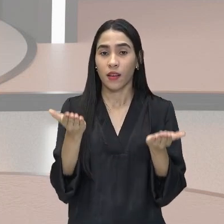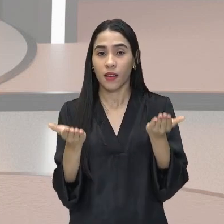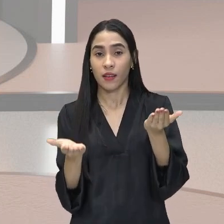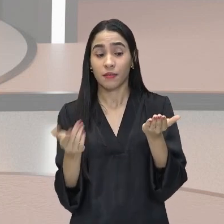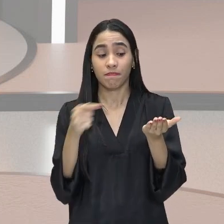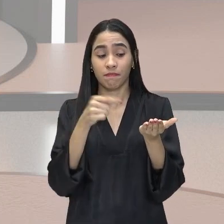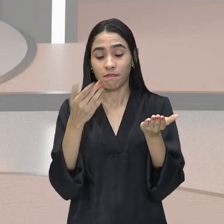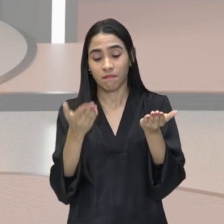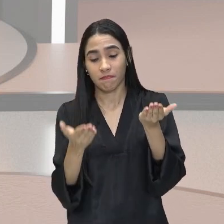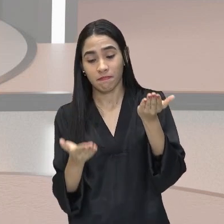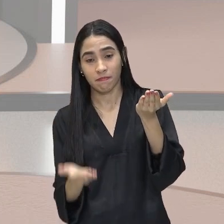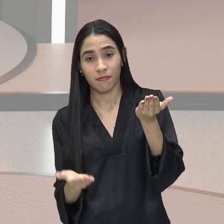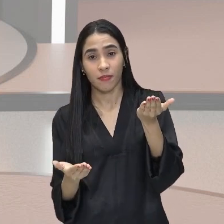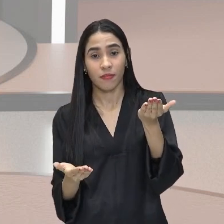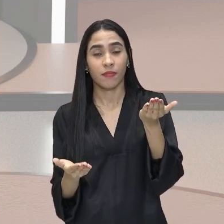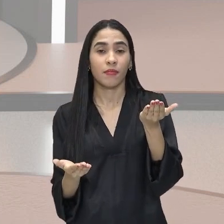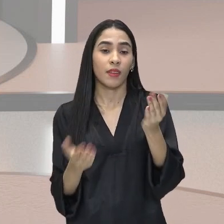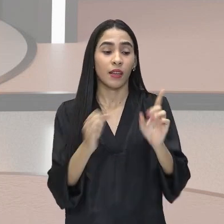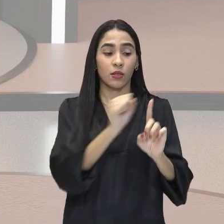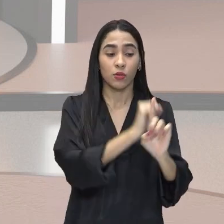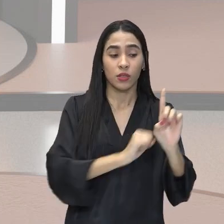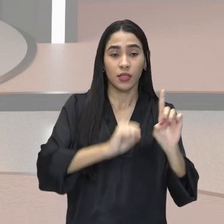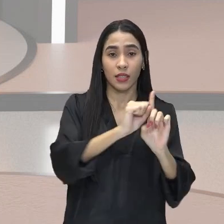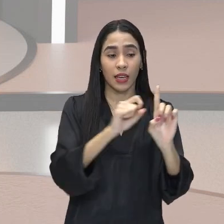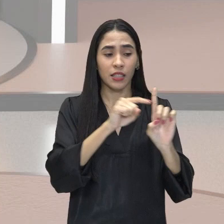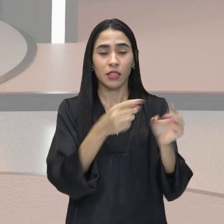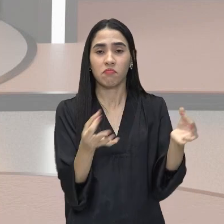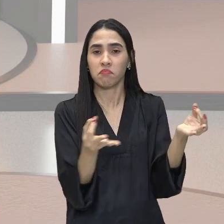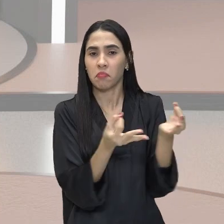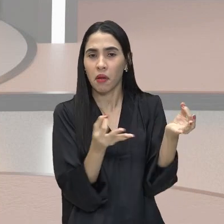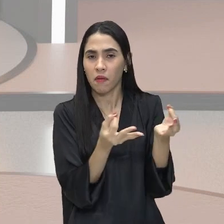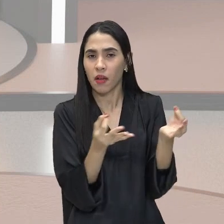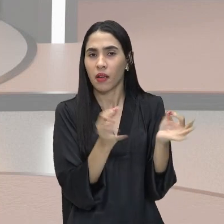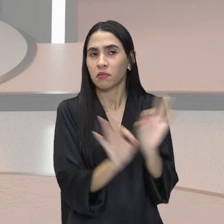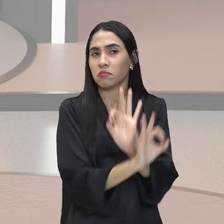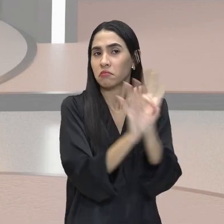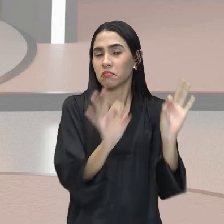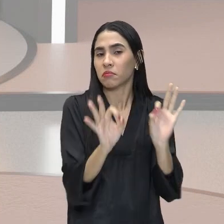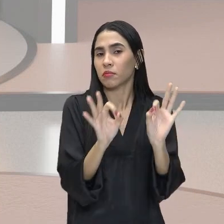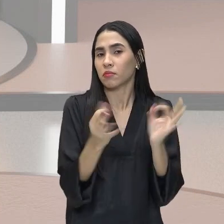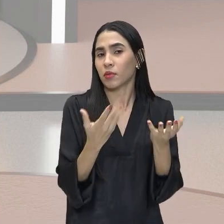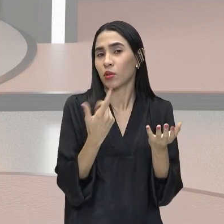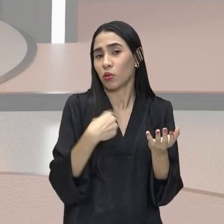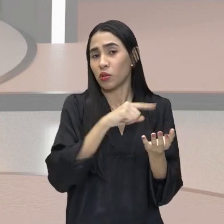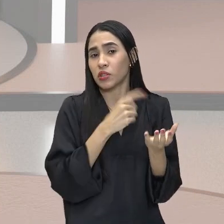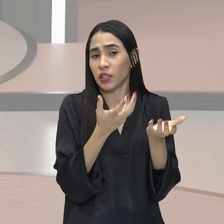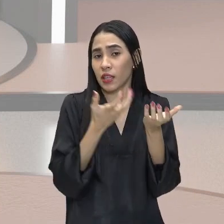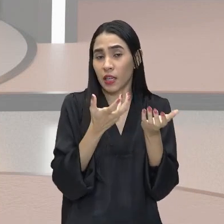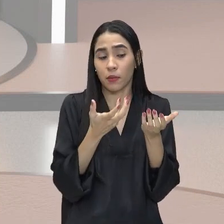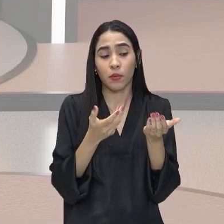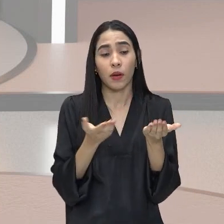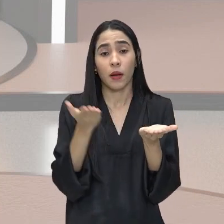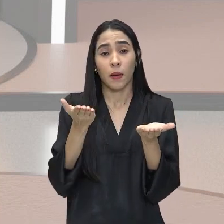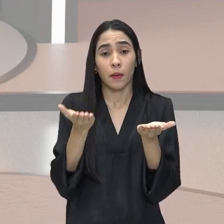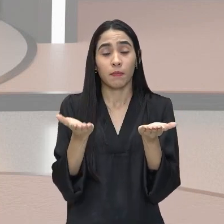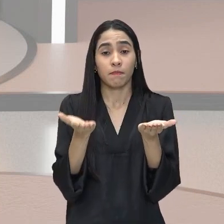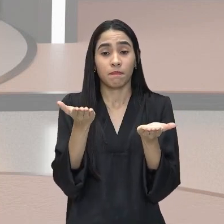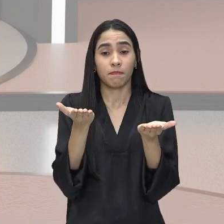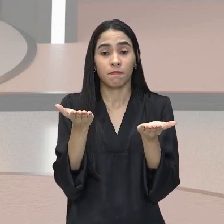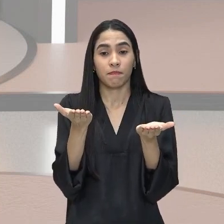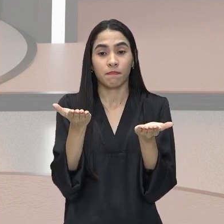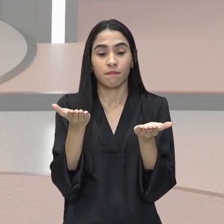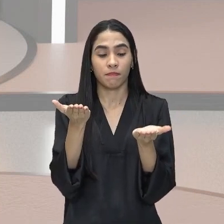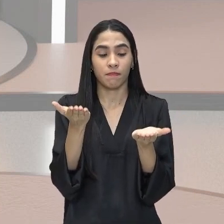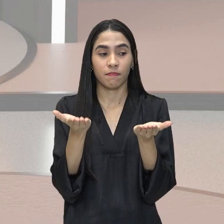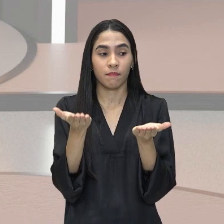Se a sociedade fosse toda perfeita, como gostaríamos, a balança teria igualdade,